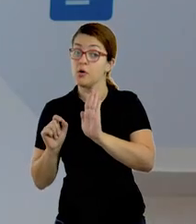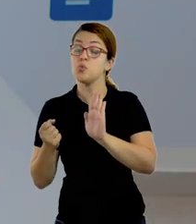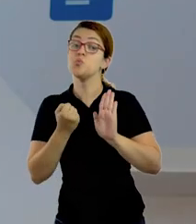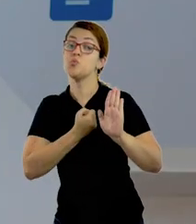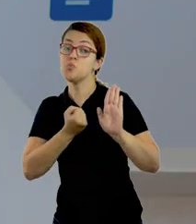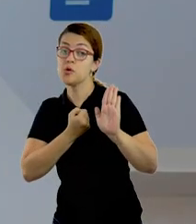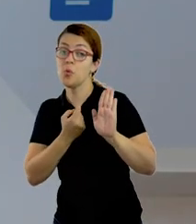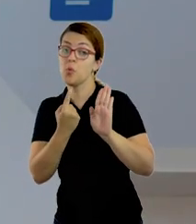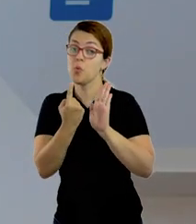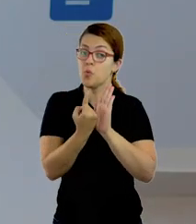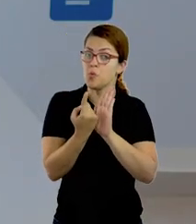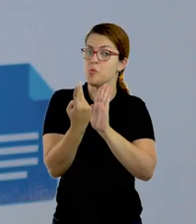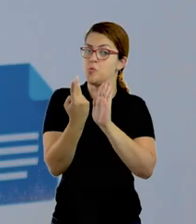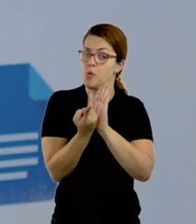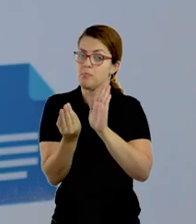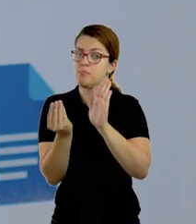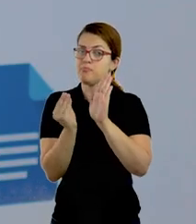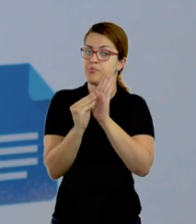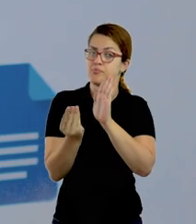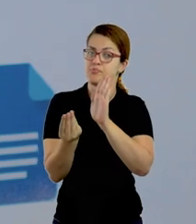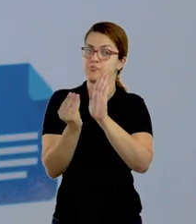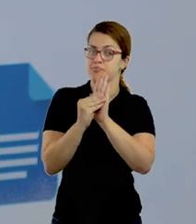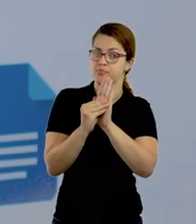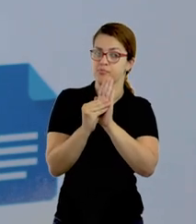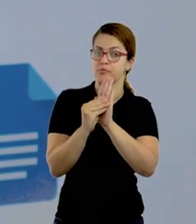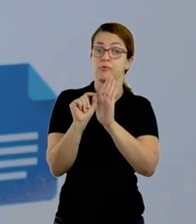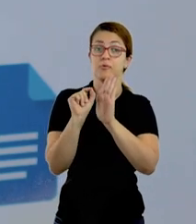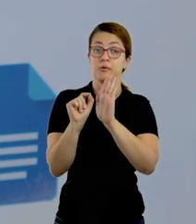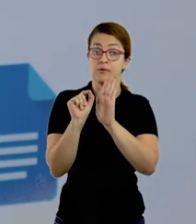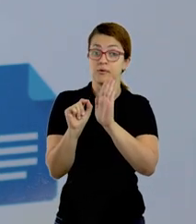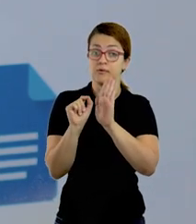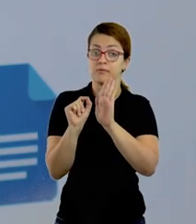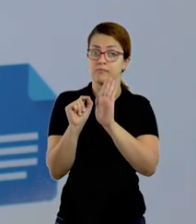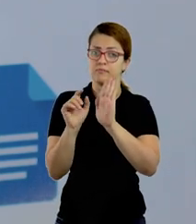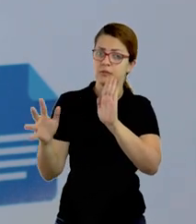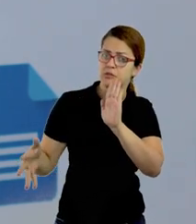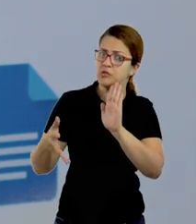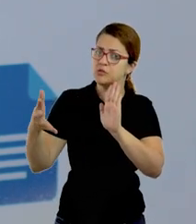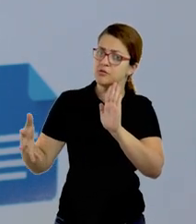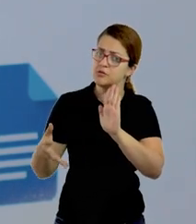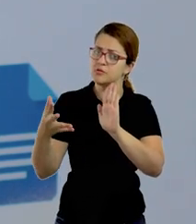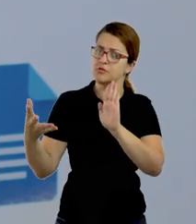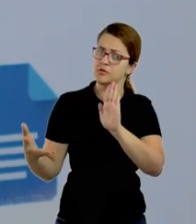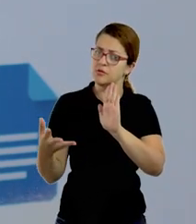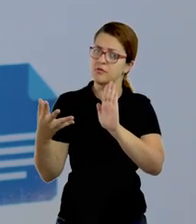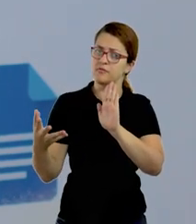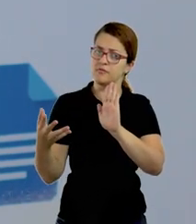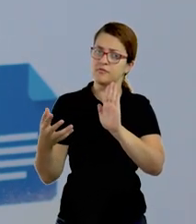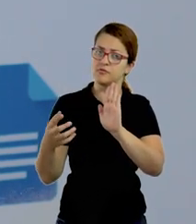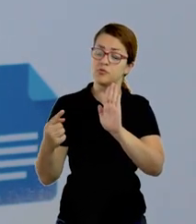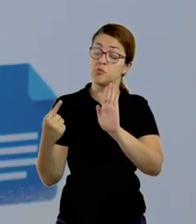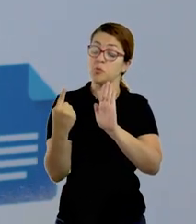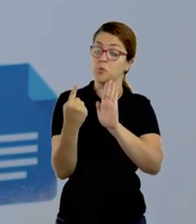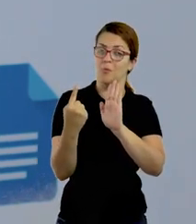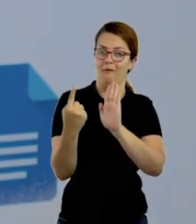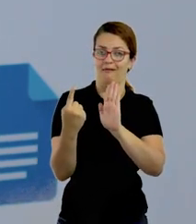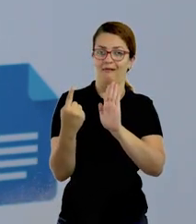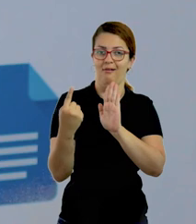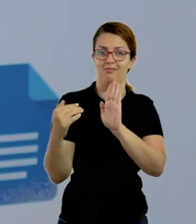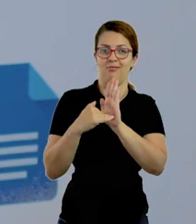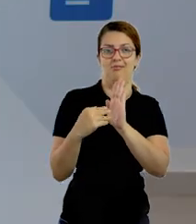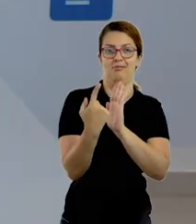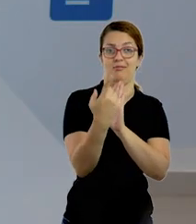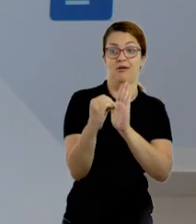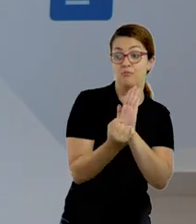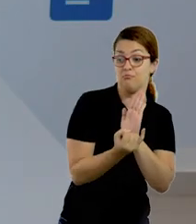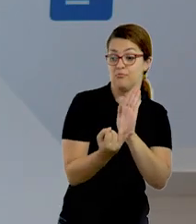completar com os números. Essa atividade vai servir para a criança exercitar a contagem dos números de 1 a